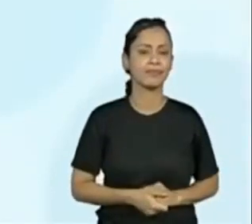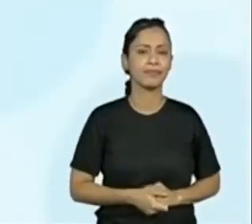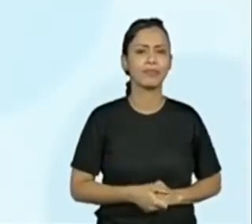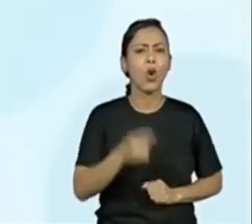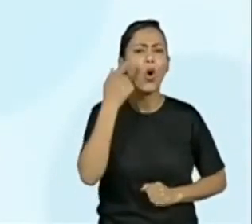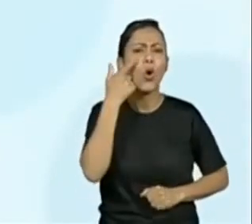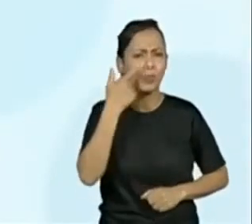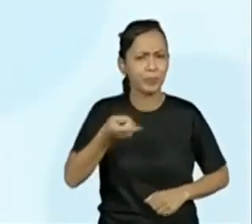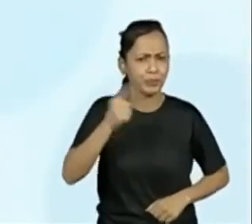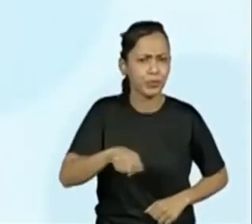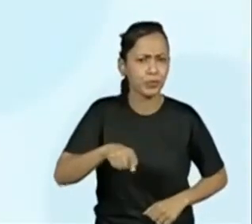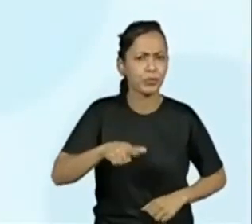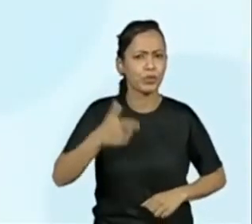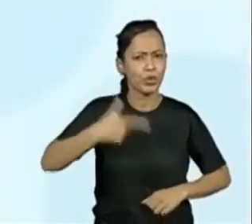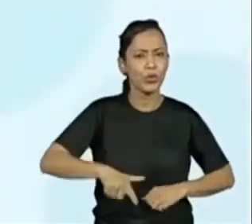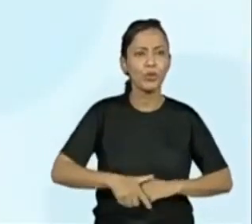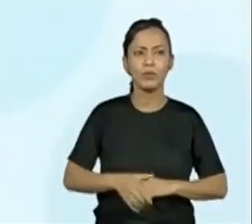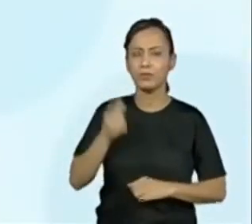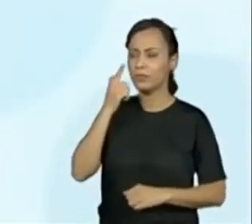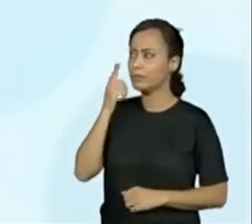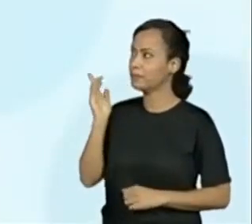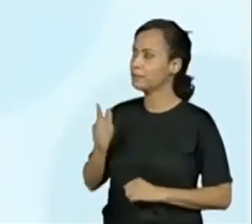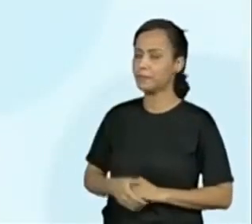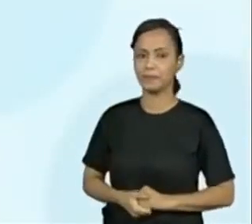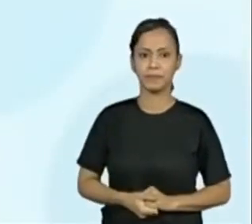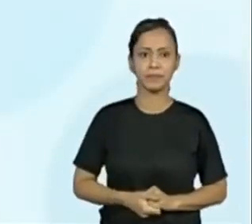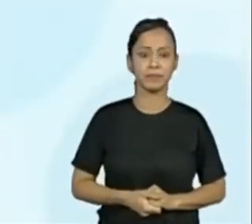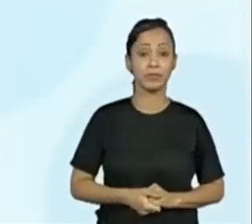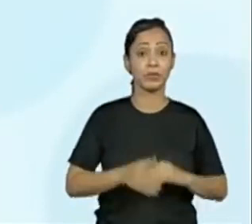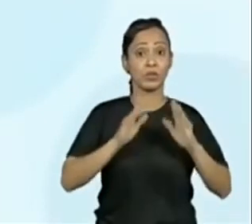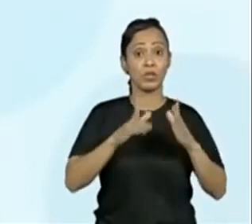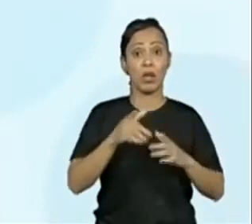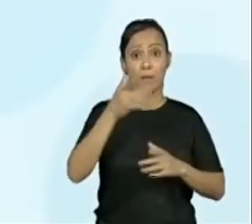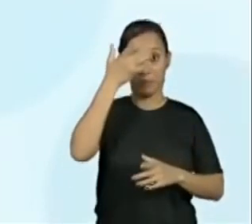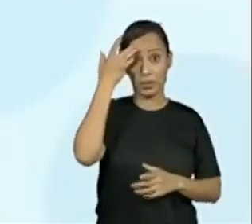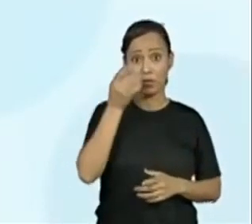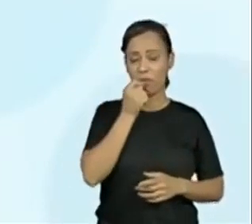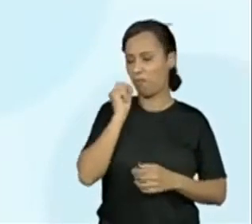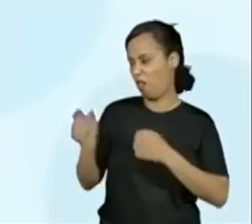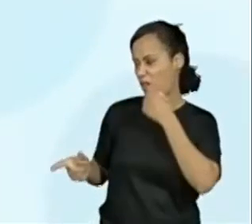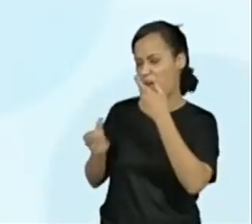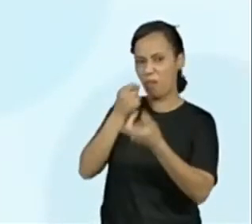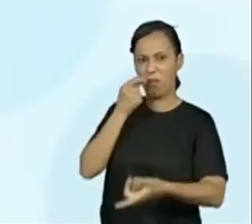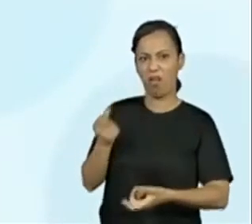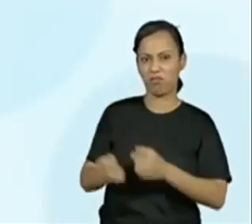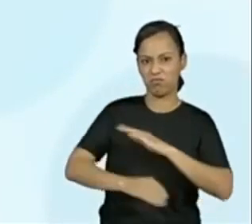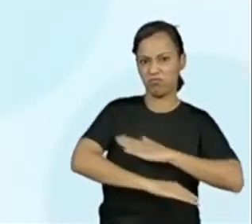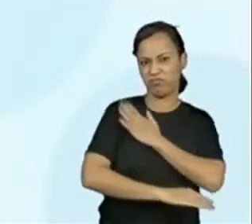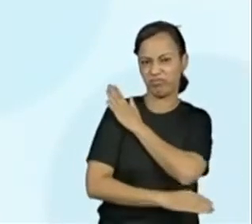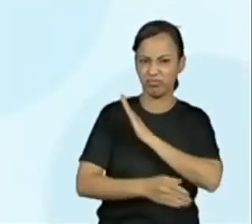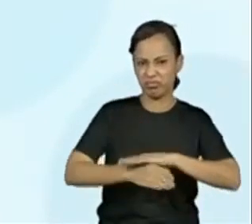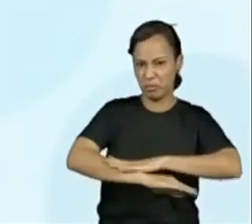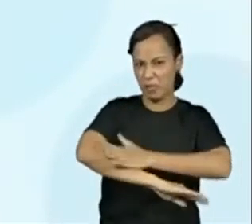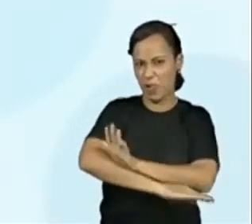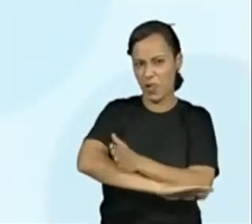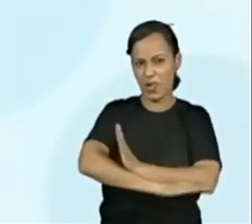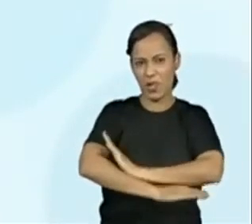após ser, aqui, pessoal, após ser alvo de um comentário extremamente racista, uma campanha de apoio ao jovem